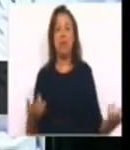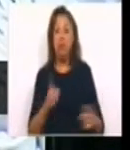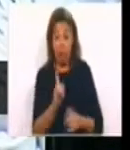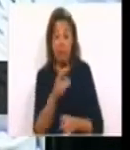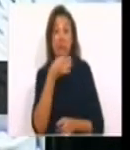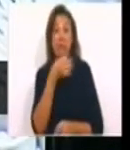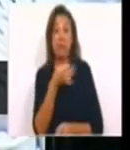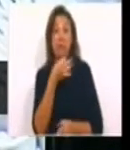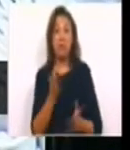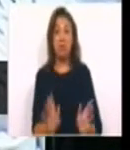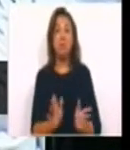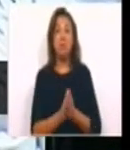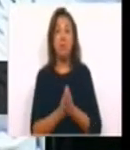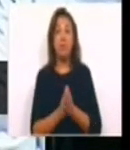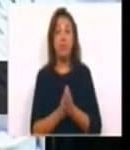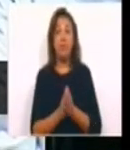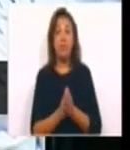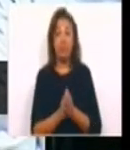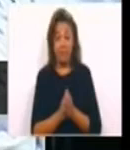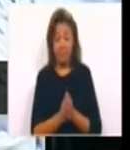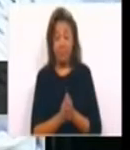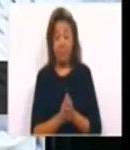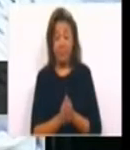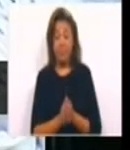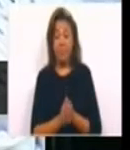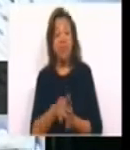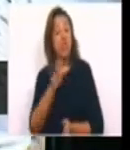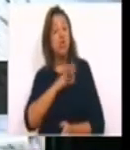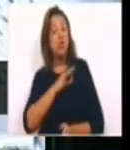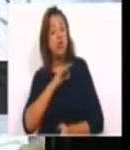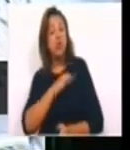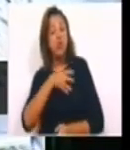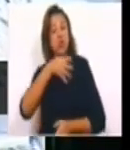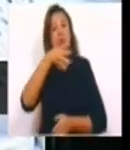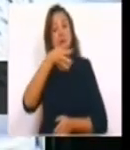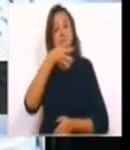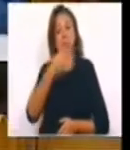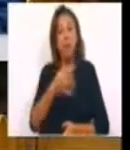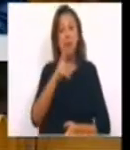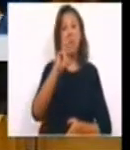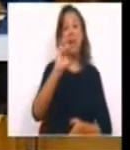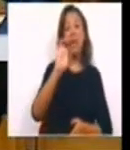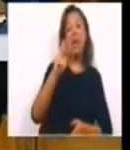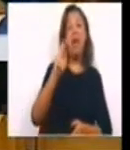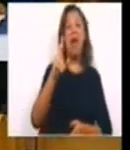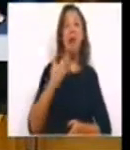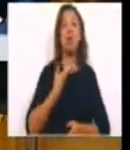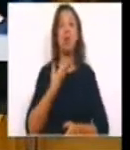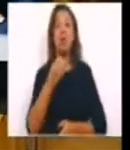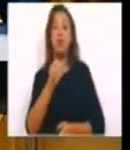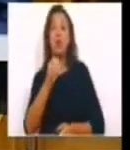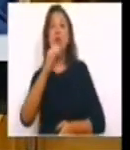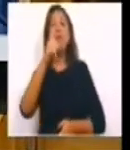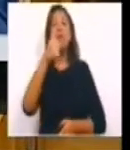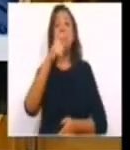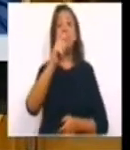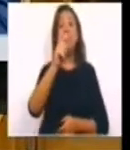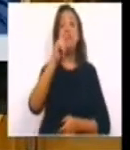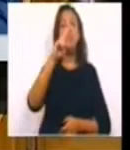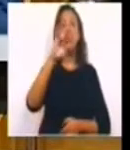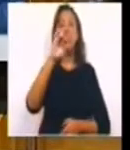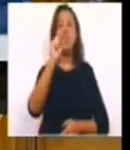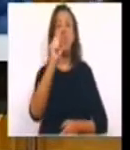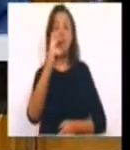basicamente. Sr. Deputado Ricardo Xiga, vou tentar traduzir a sua intervenção. Disse assim, hoje o